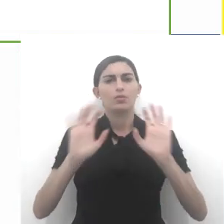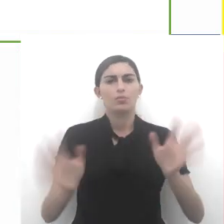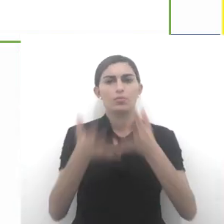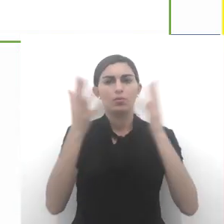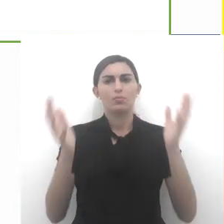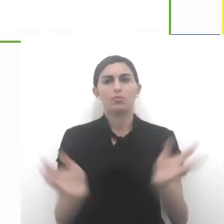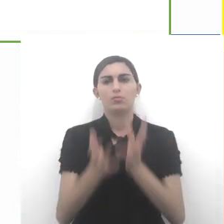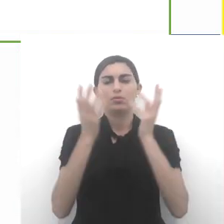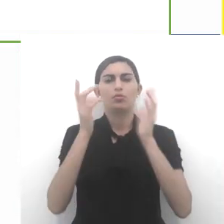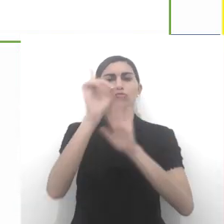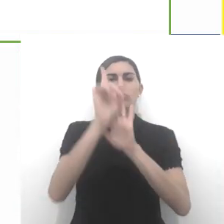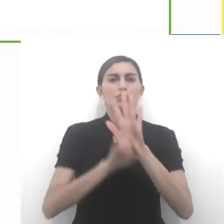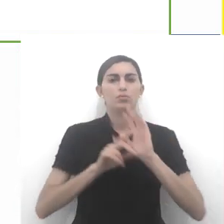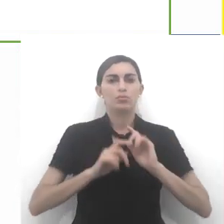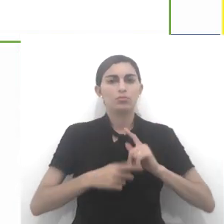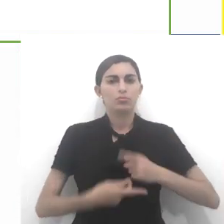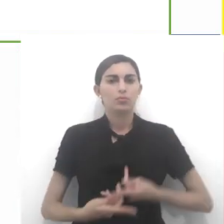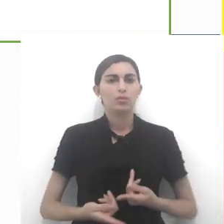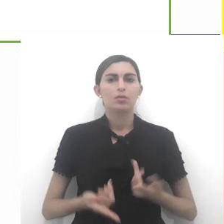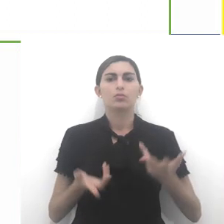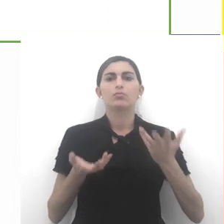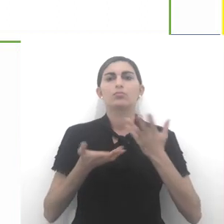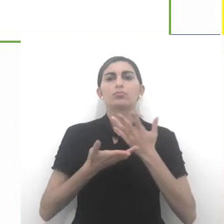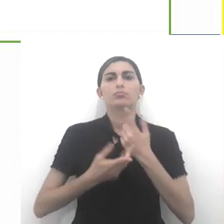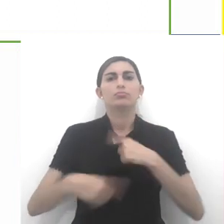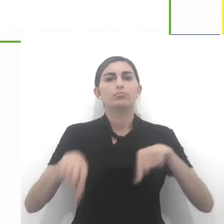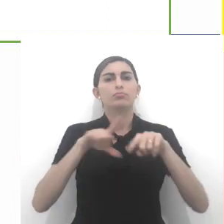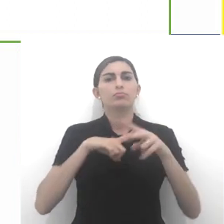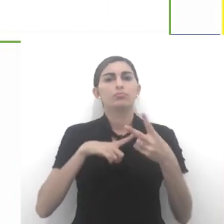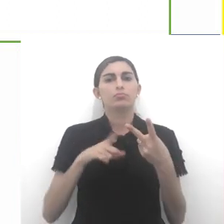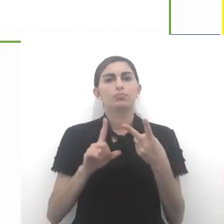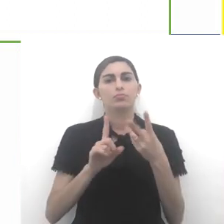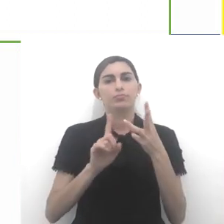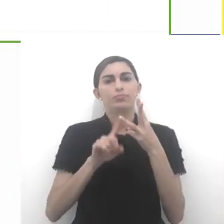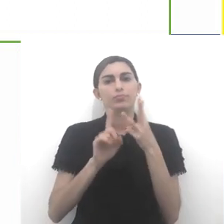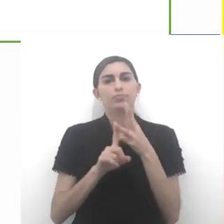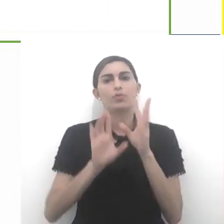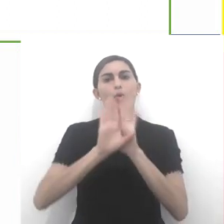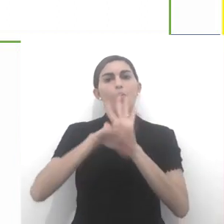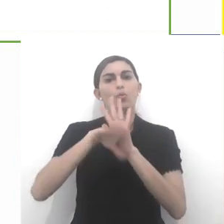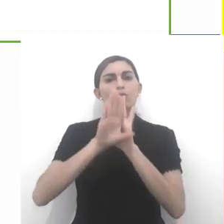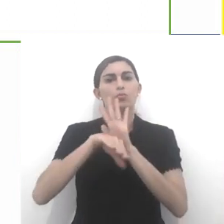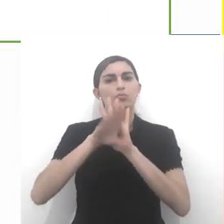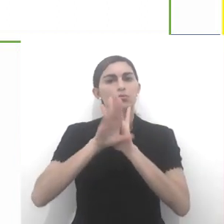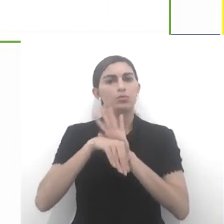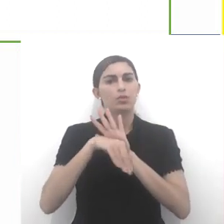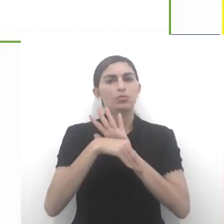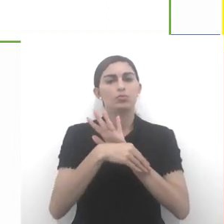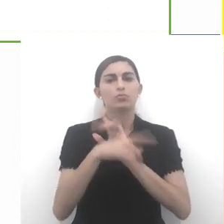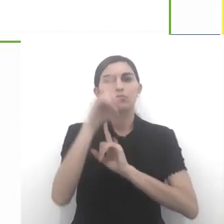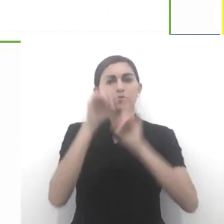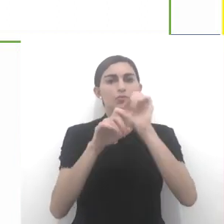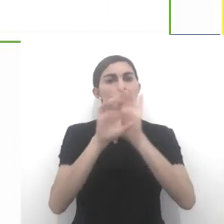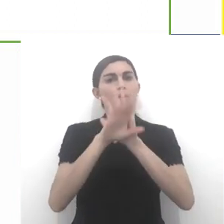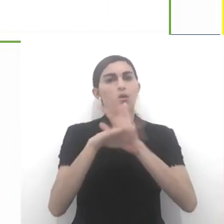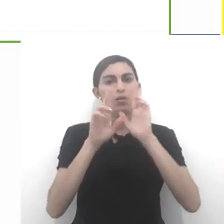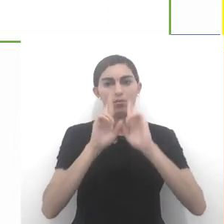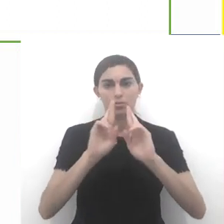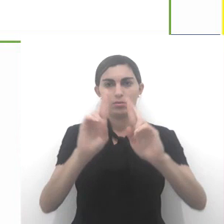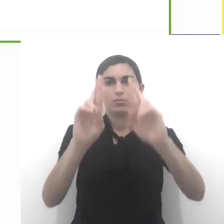promoção dos direitos humanos. Nós temos o terceiro, conceituar a expressão